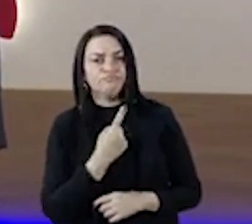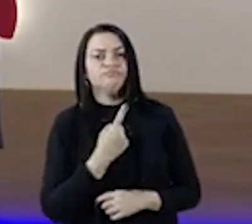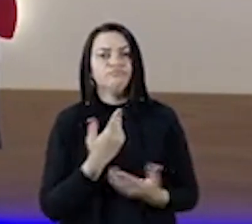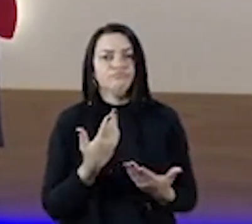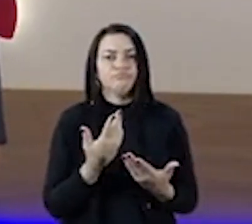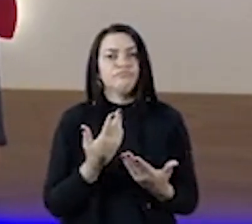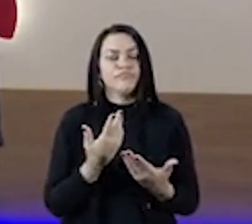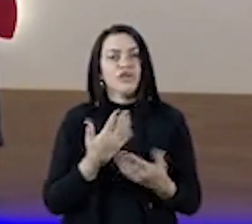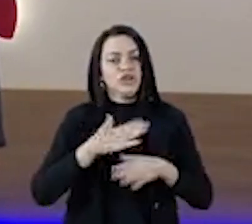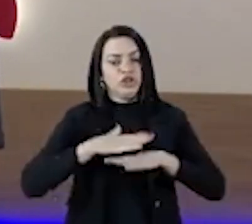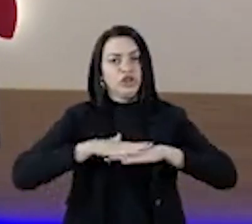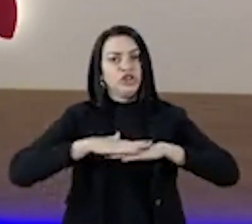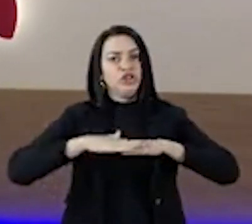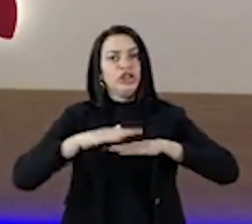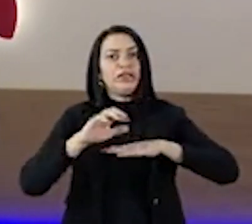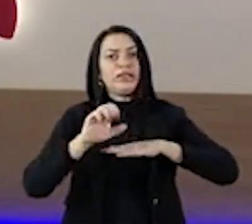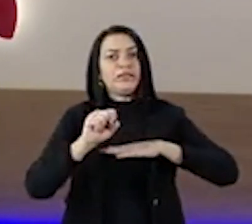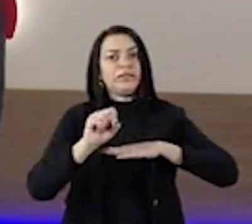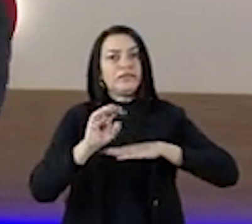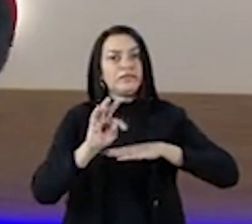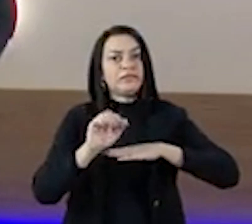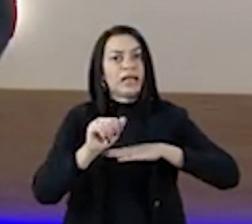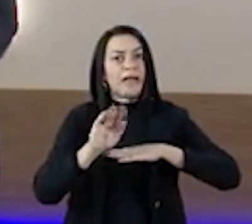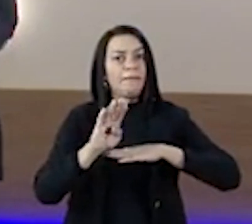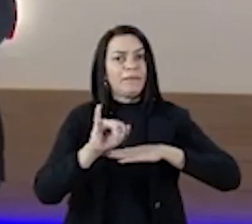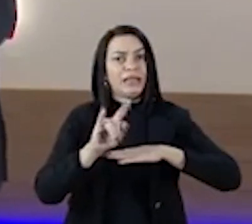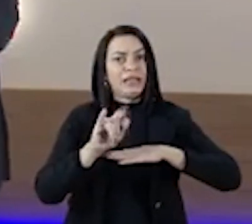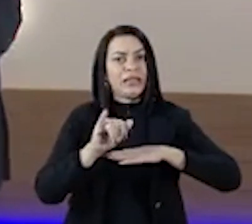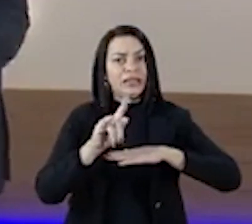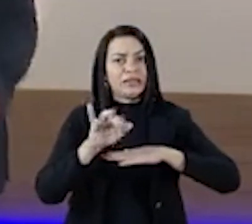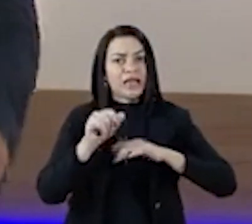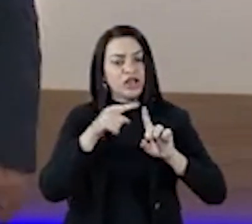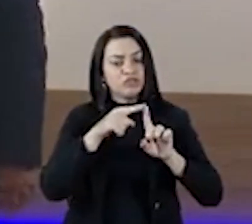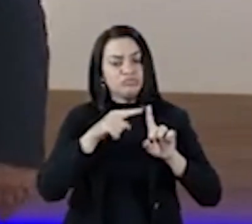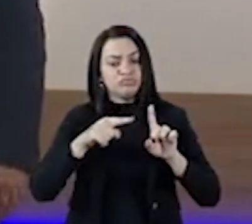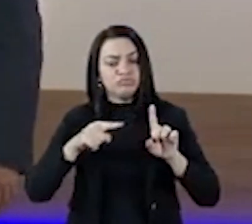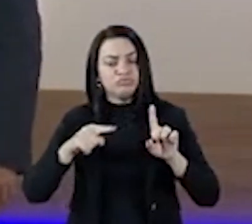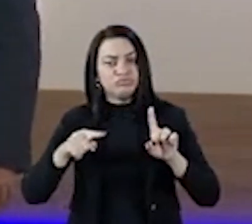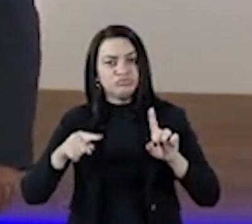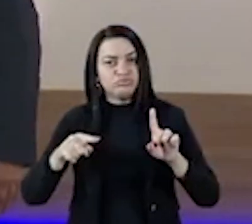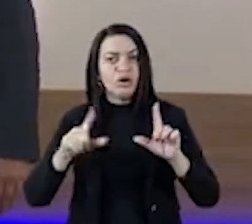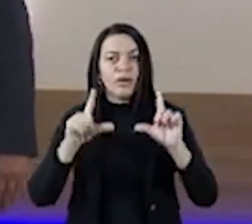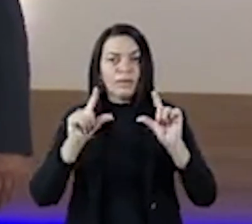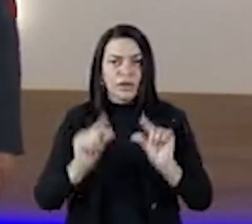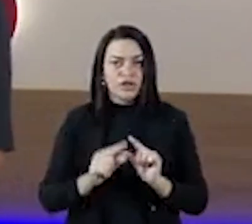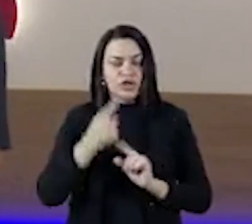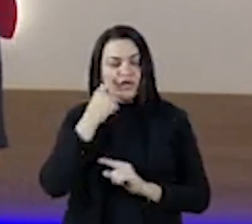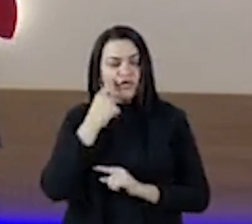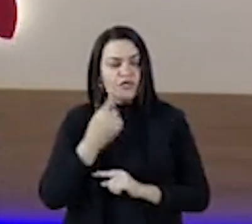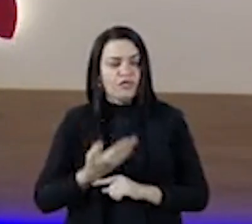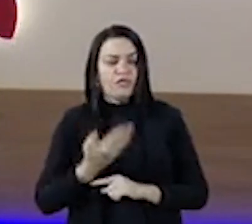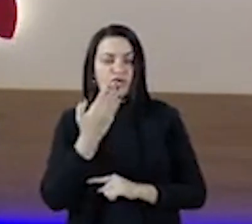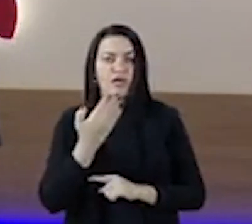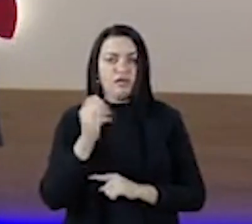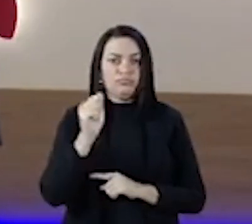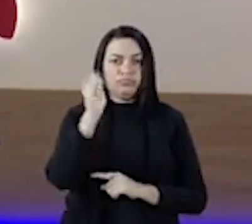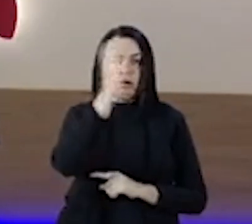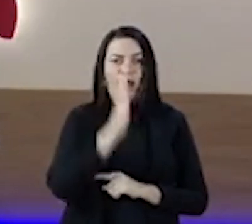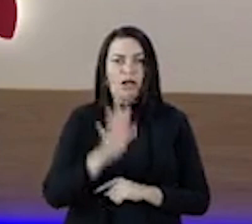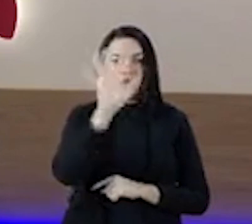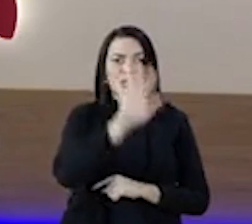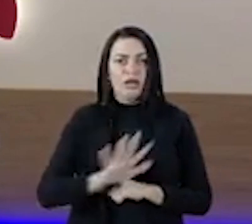novidade de que foram confirmados nos últimos dias em São Luís pelo menos três casos de reinfecção da doença Ou seja, pessoas